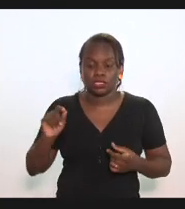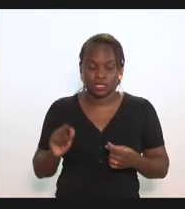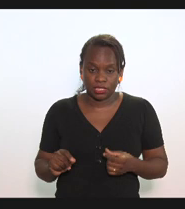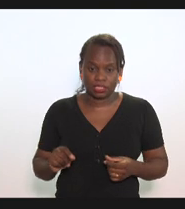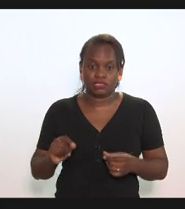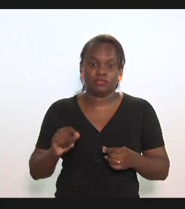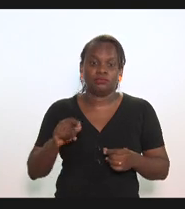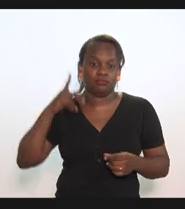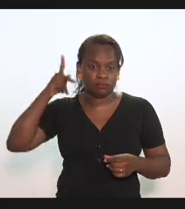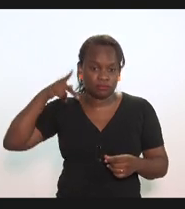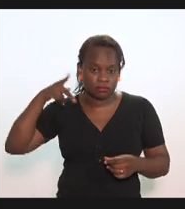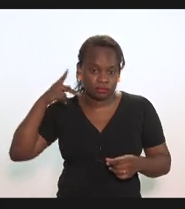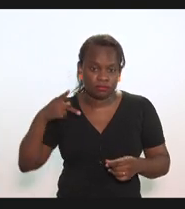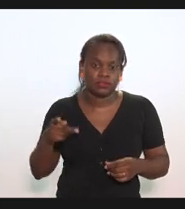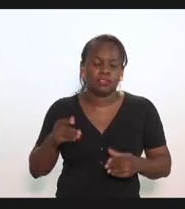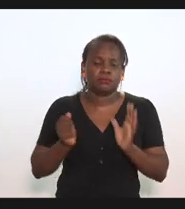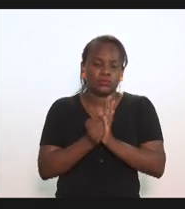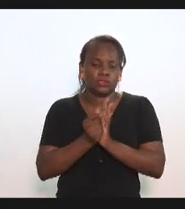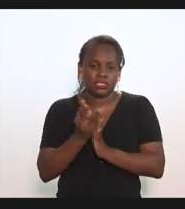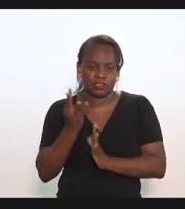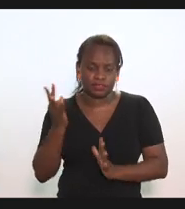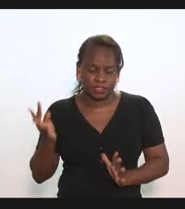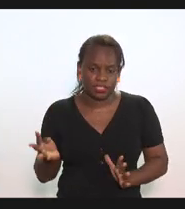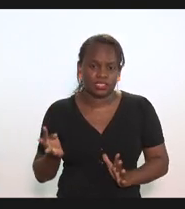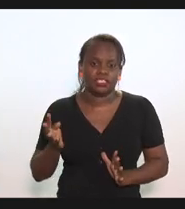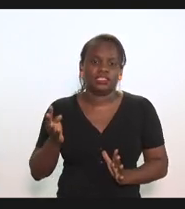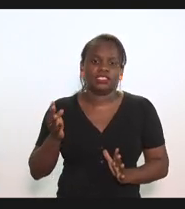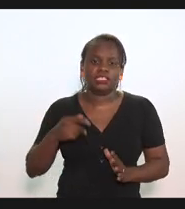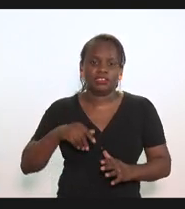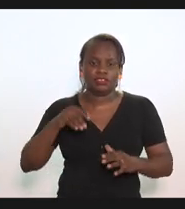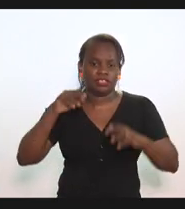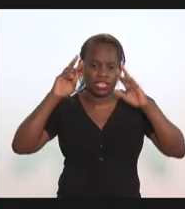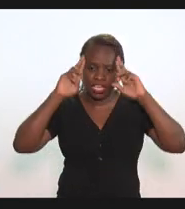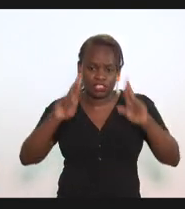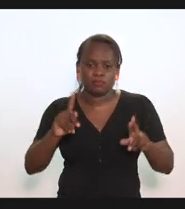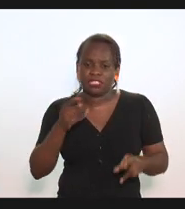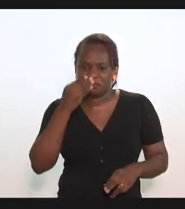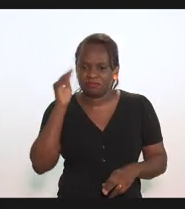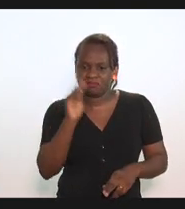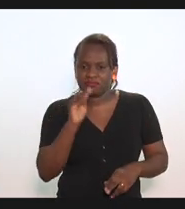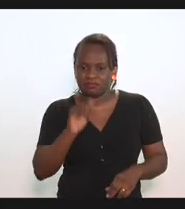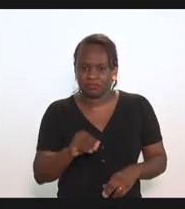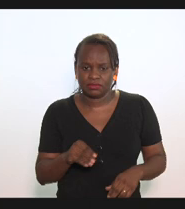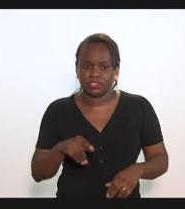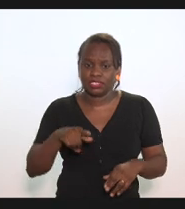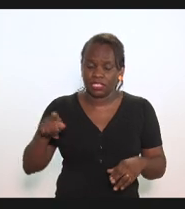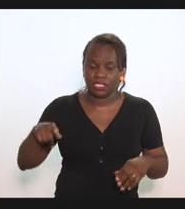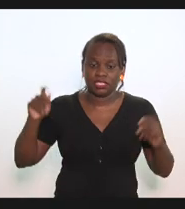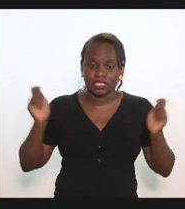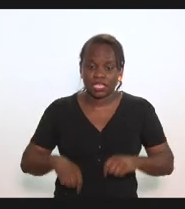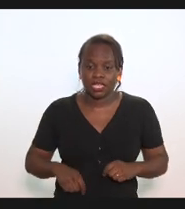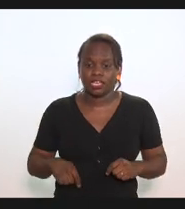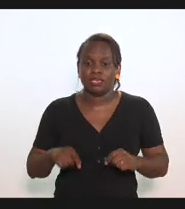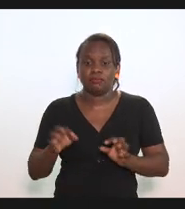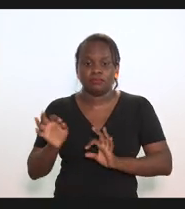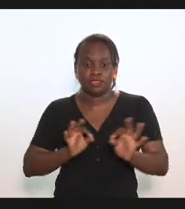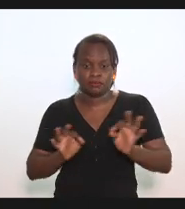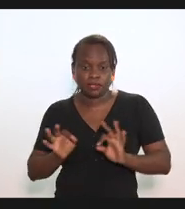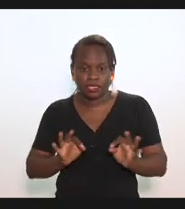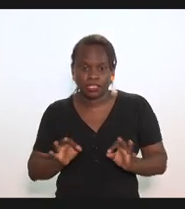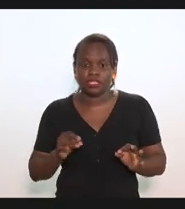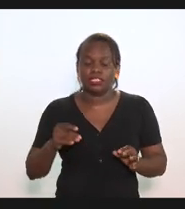o parlamento muitas vezes é desrespeitado em sua possibilidade em seu mister